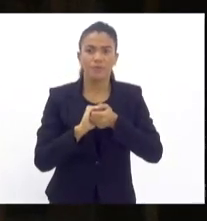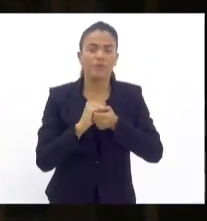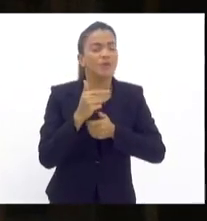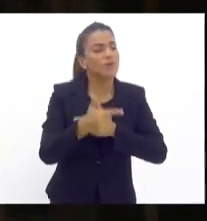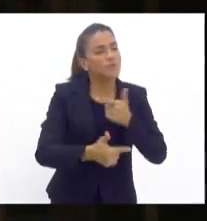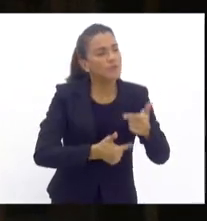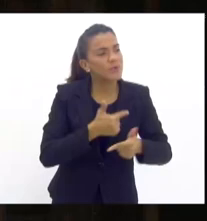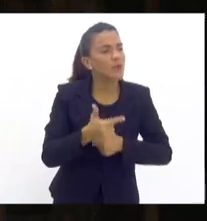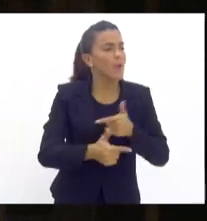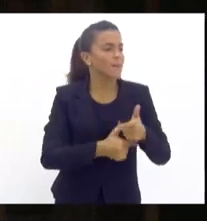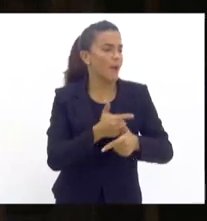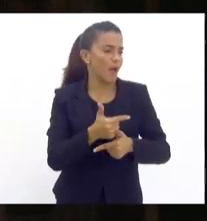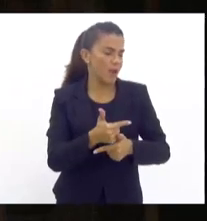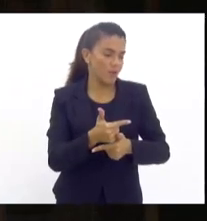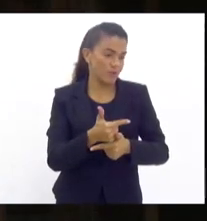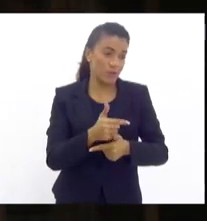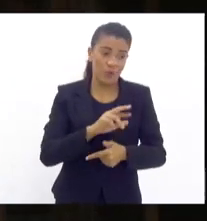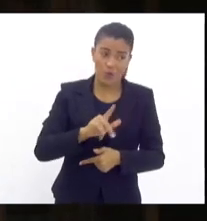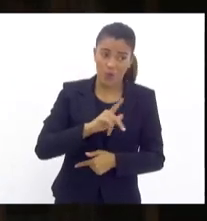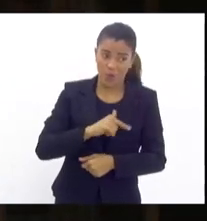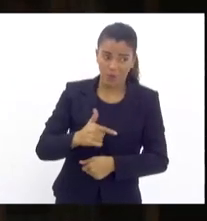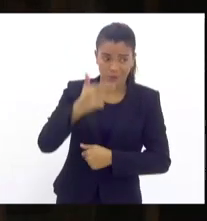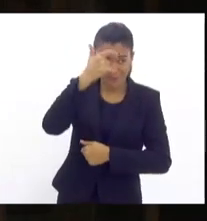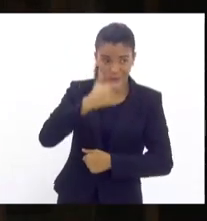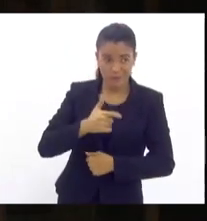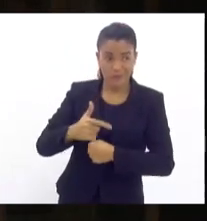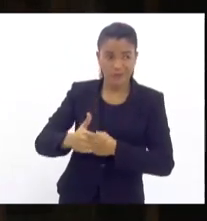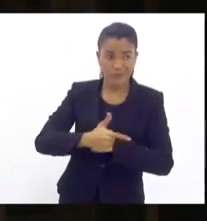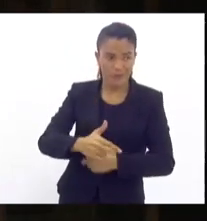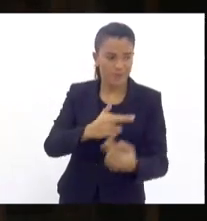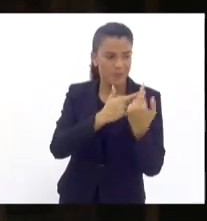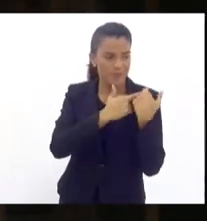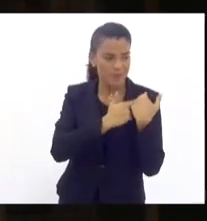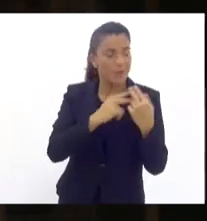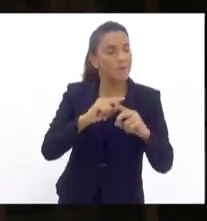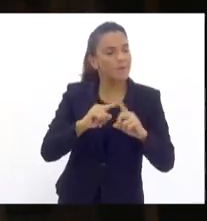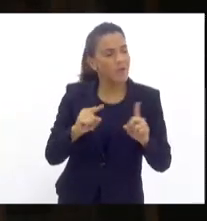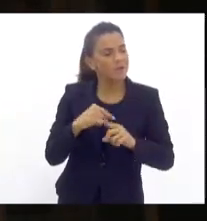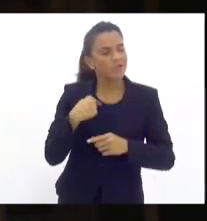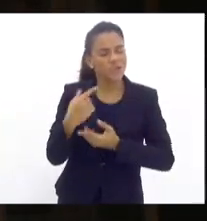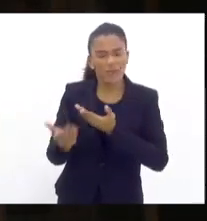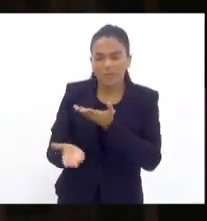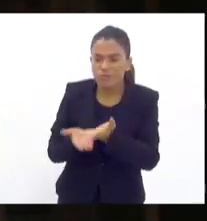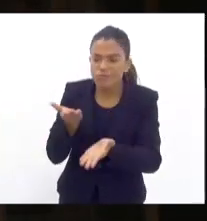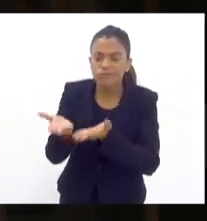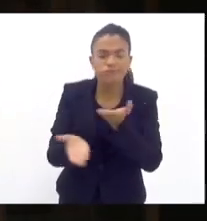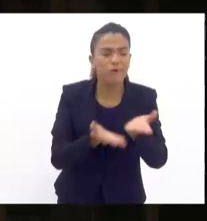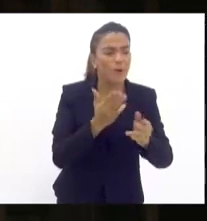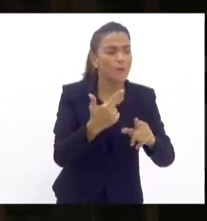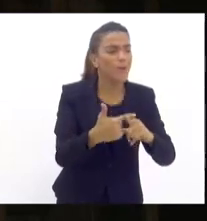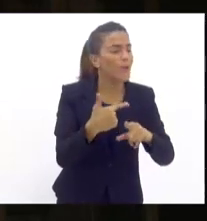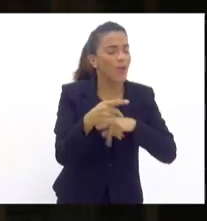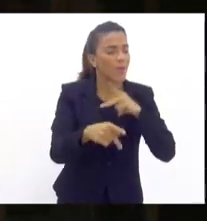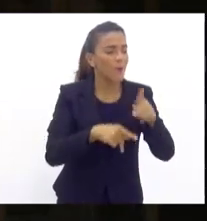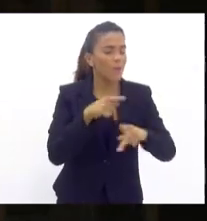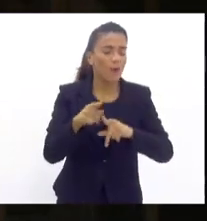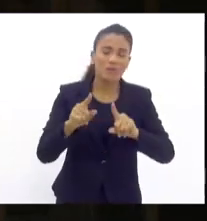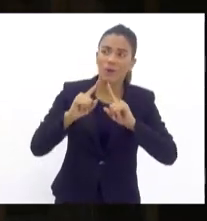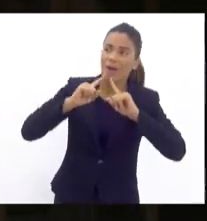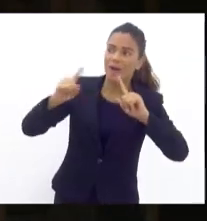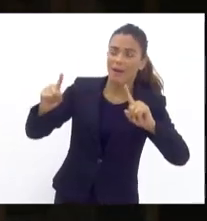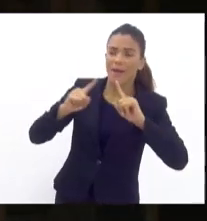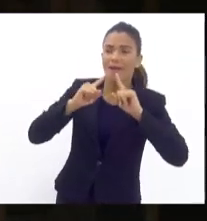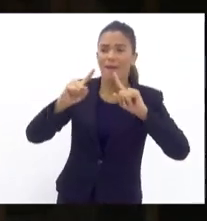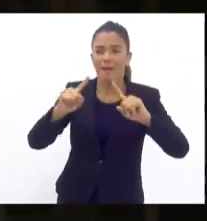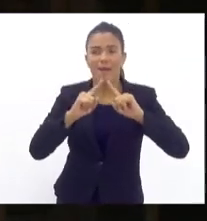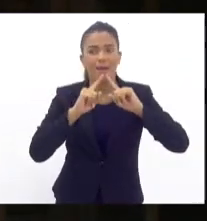trabalho ostensivo que não é a nossa atribuição constitucional, mas que a gente atende ao clamor da sociedade, unindo forças à nossa com